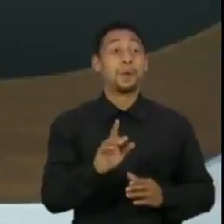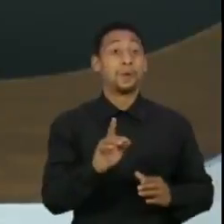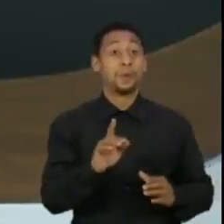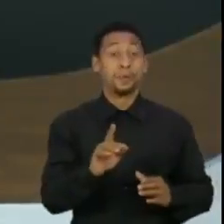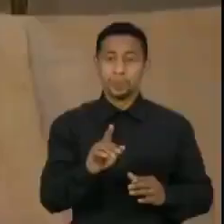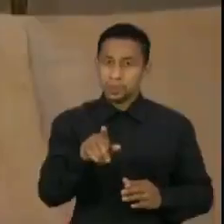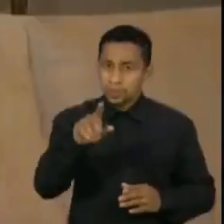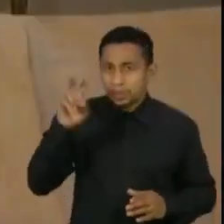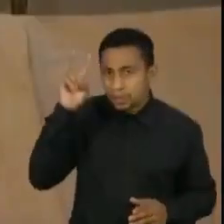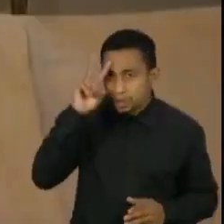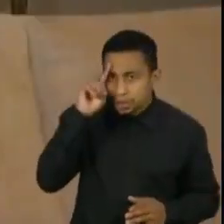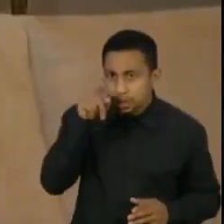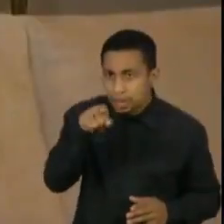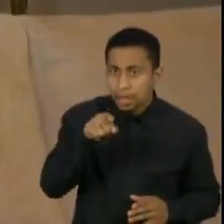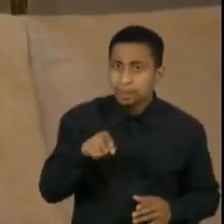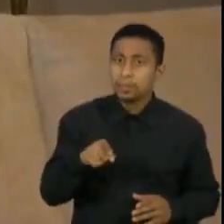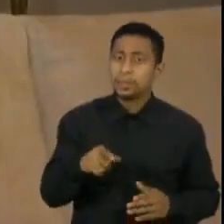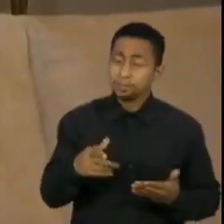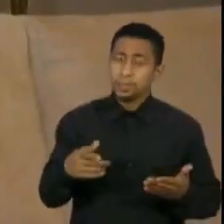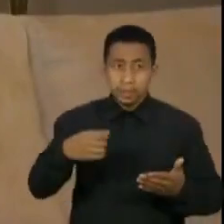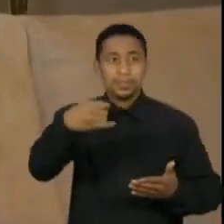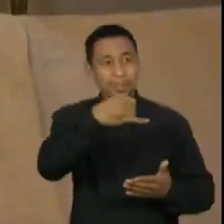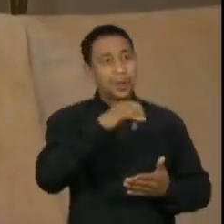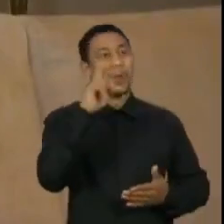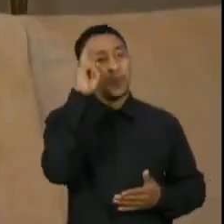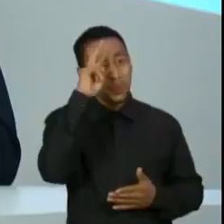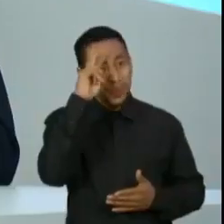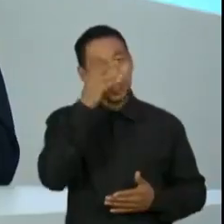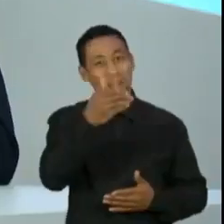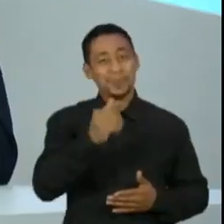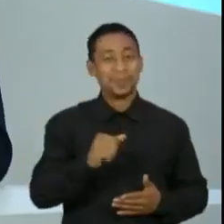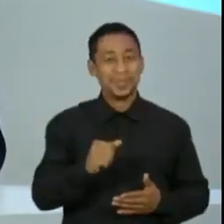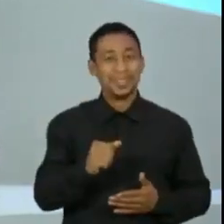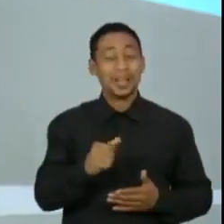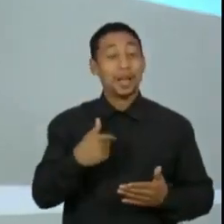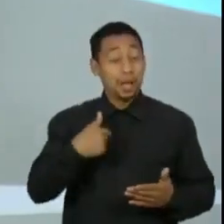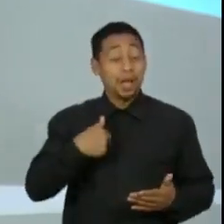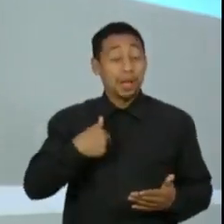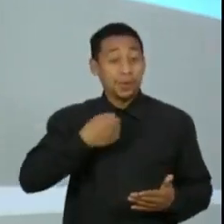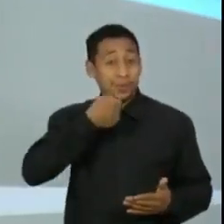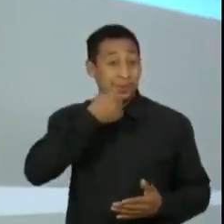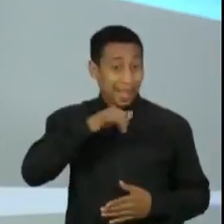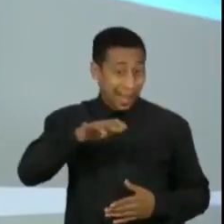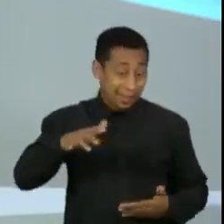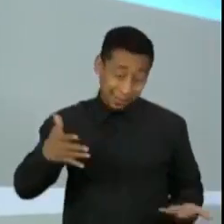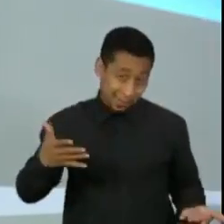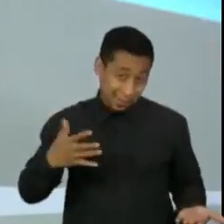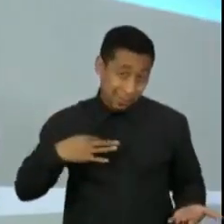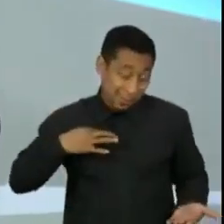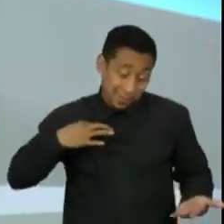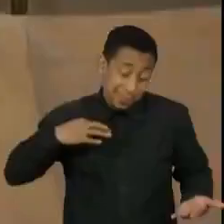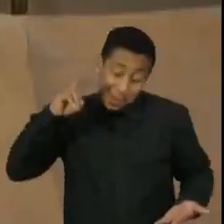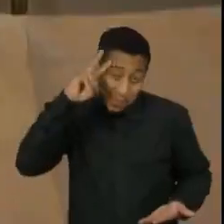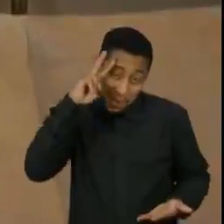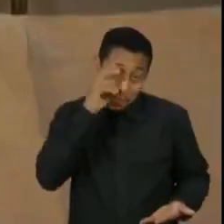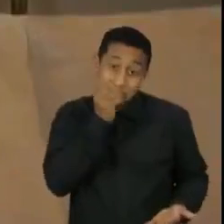do... O senhor lembra disso? Lembro, lembro, claro, claro, claro. Lembro, sim. Santista sempre tem boa memória. Muita história.